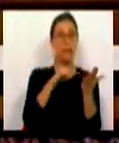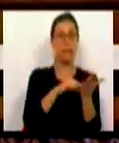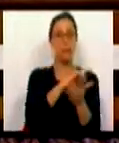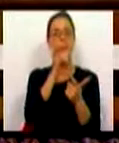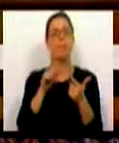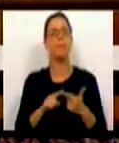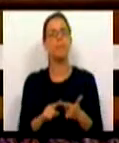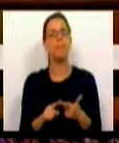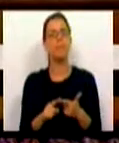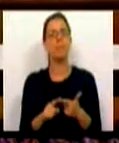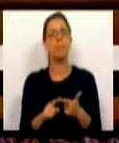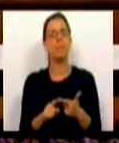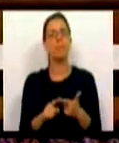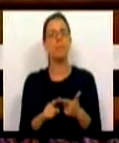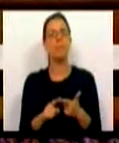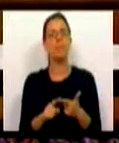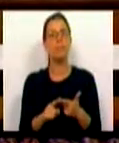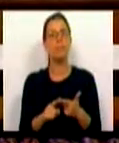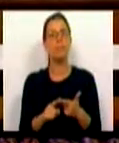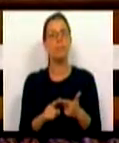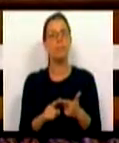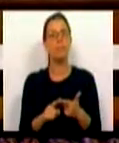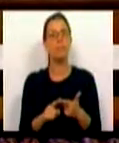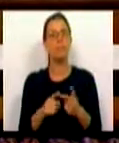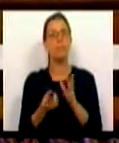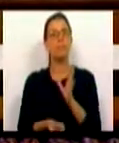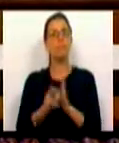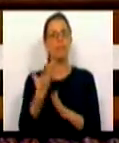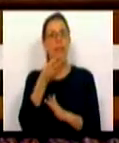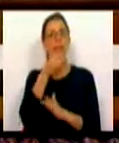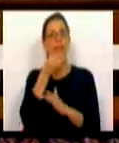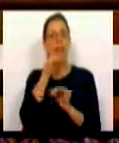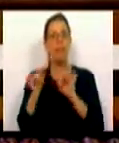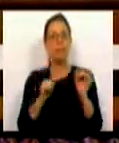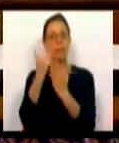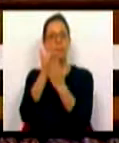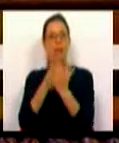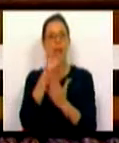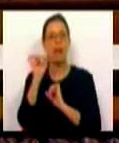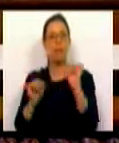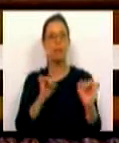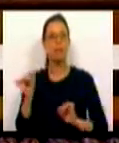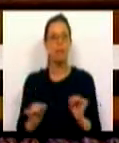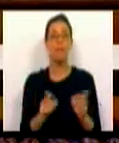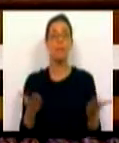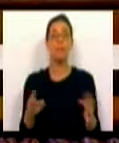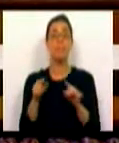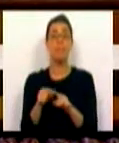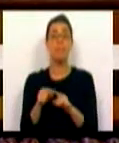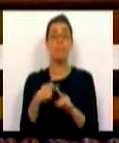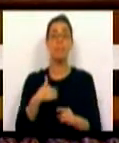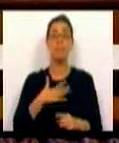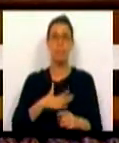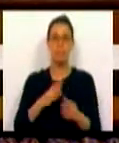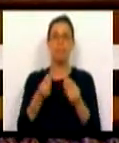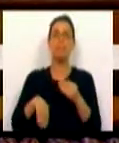e a criação do Banco de Terras, Banco de Terras, que é algo que